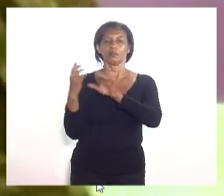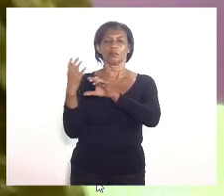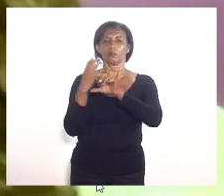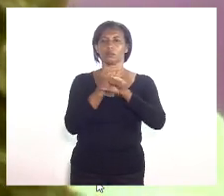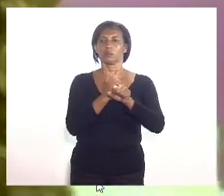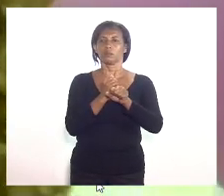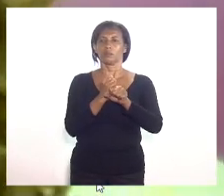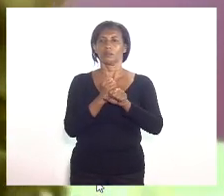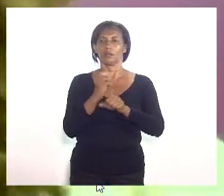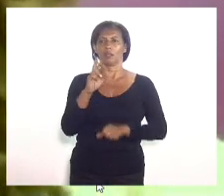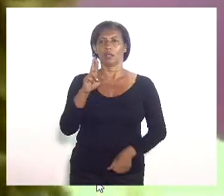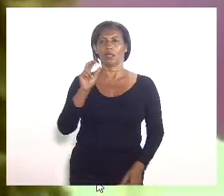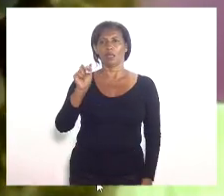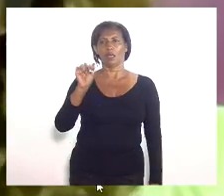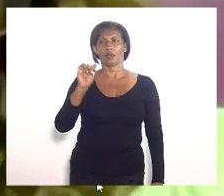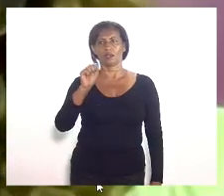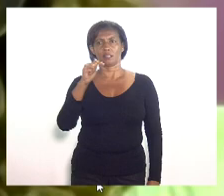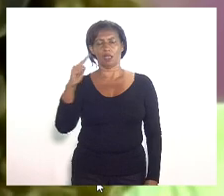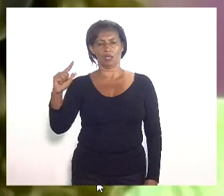Ela foi uma emenda